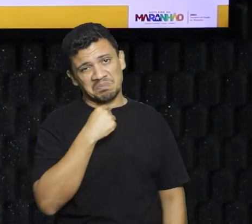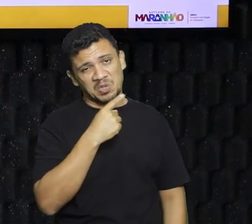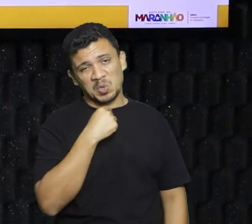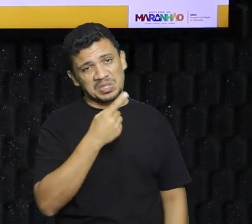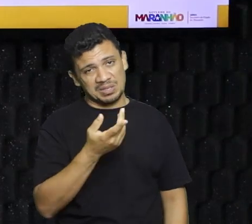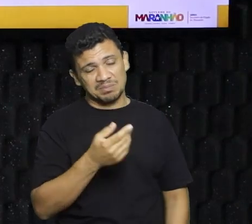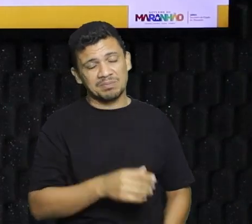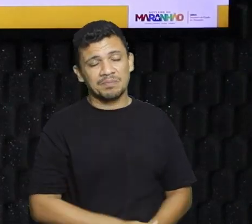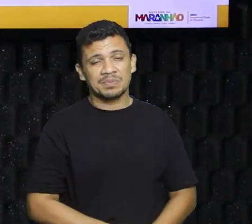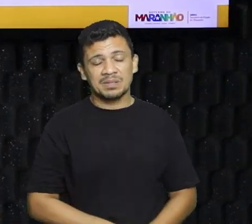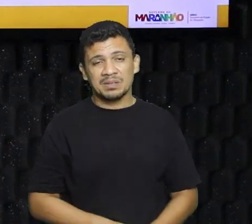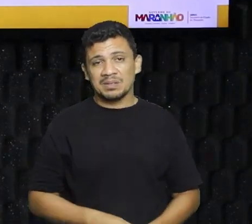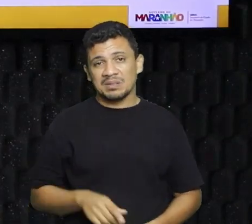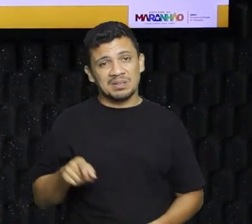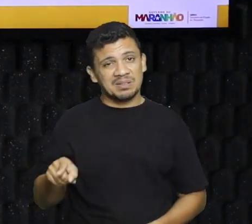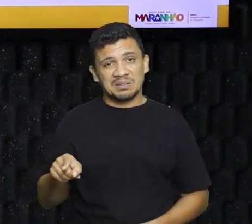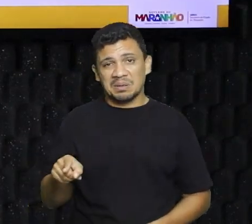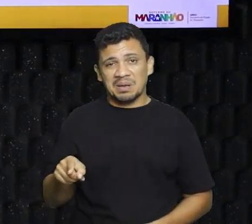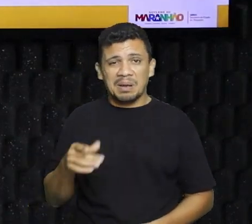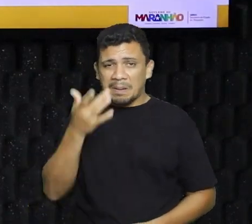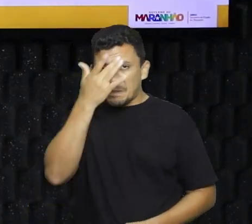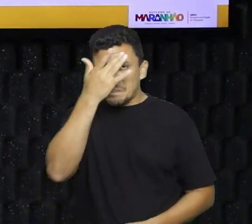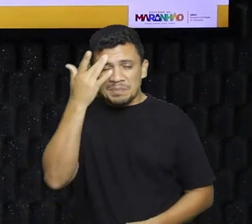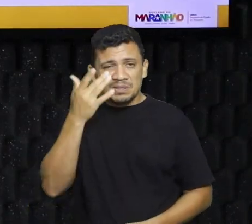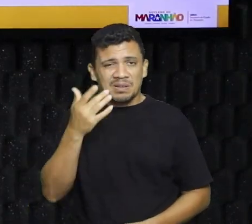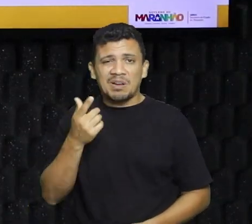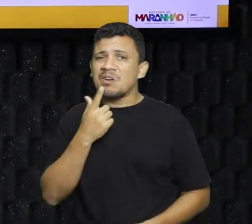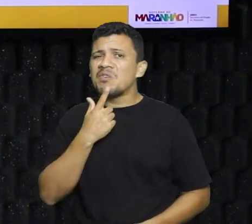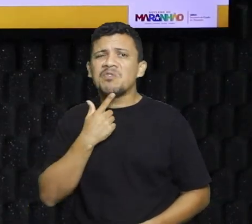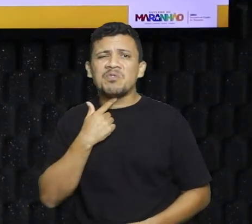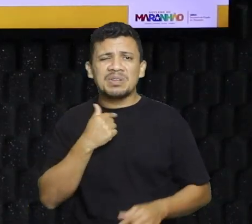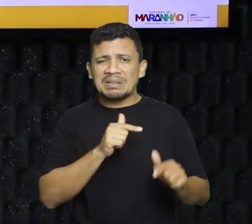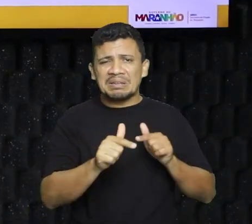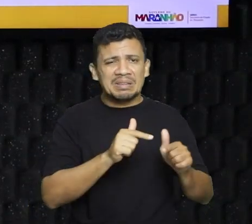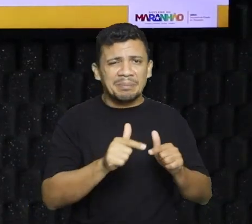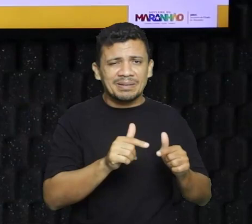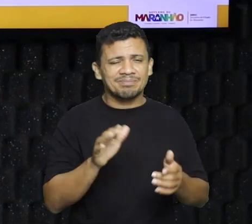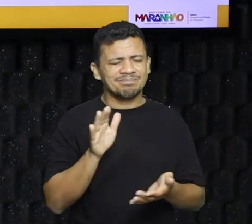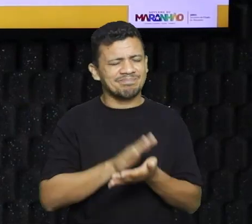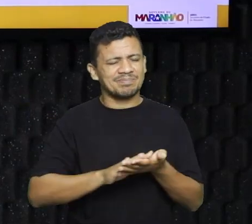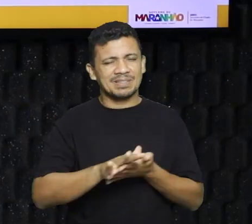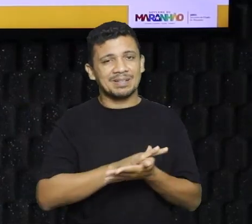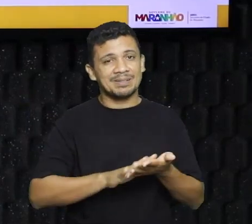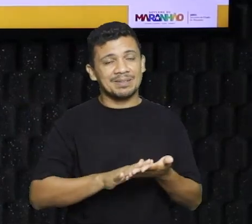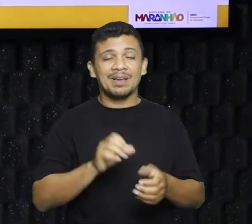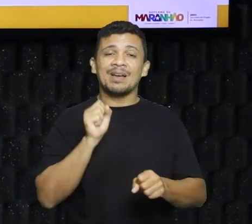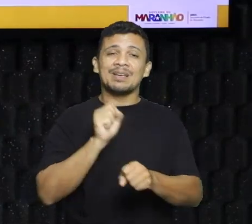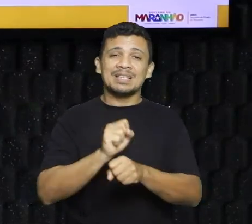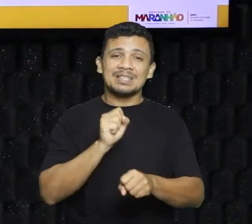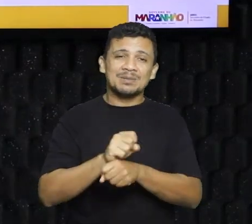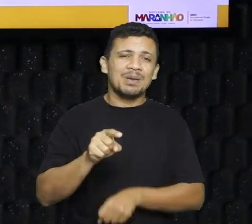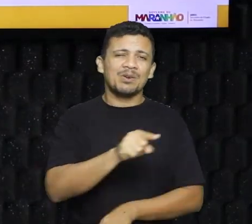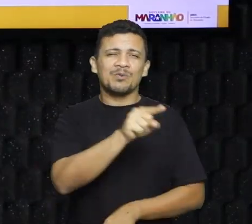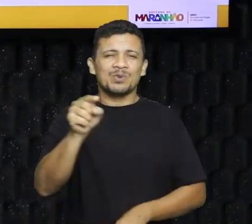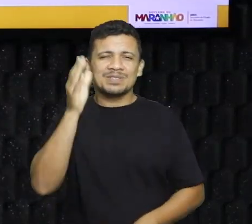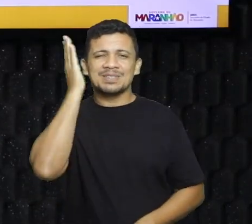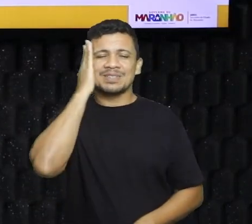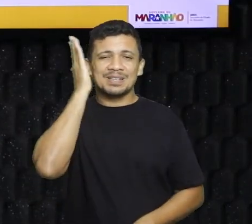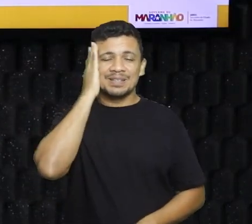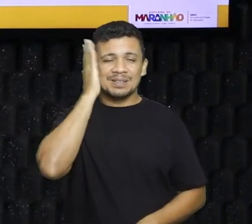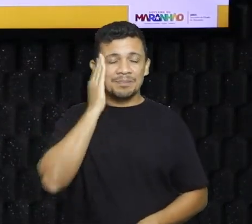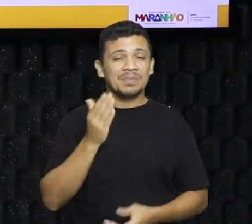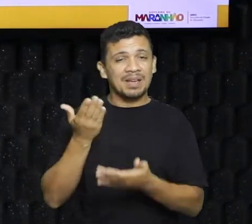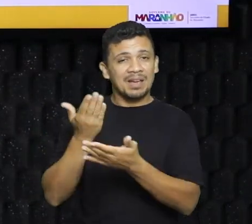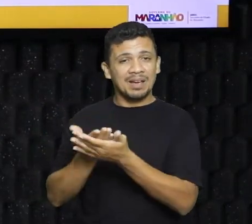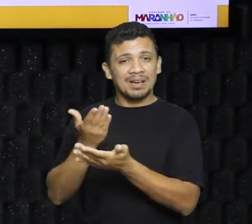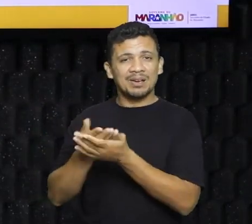doentes do seu trabalho, porque ela não vai ter nem disposição para trabalhar, tá certo? Então, eu espero que vocês tenham entendido Essas foram as